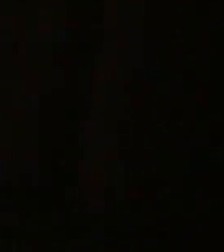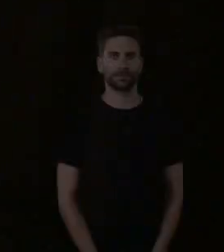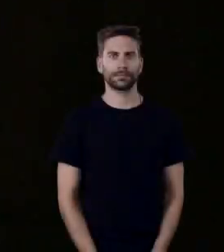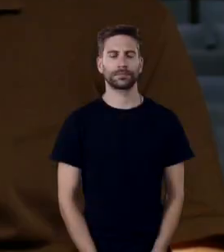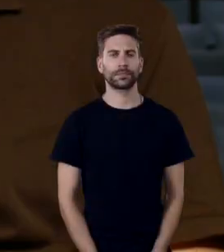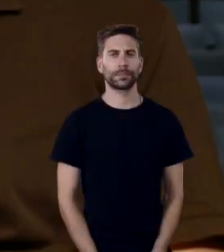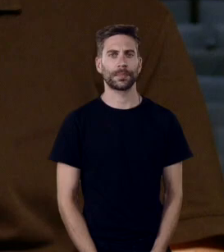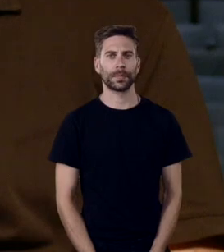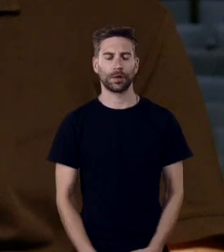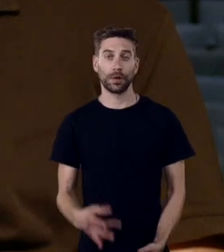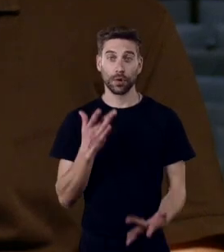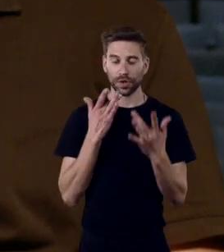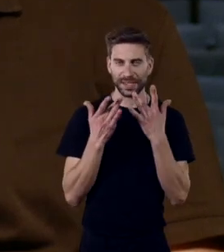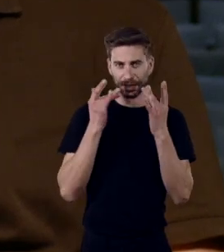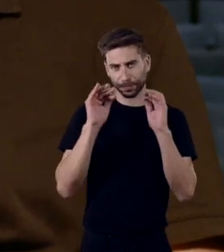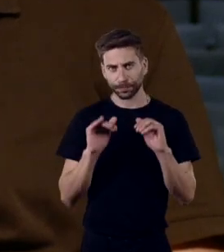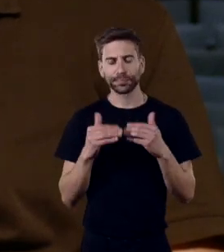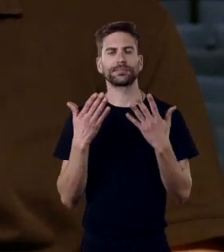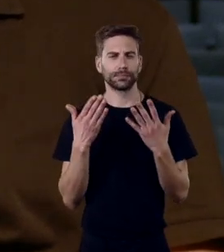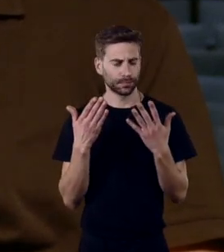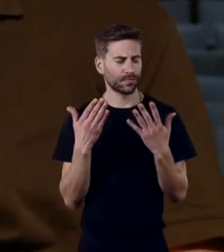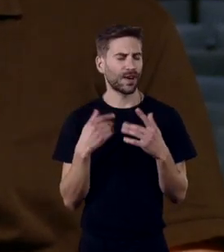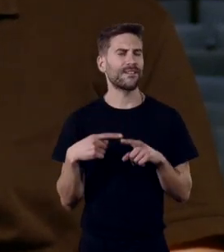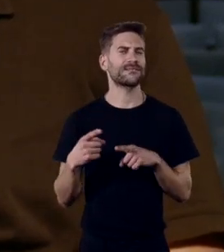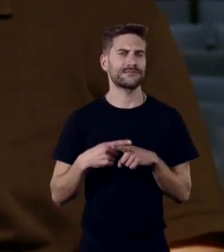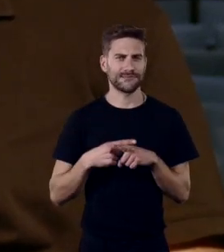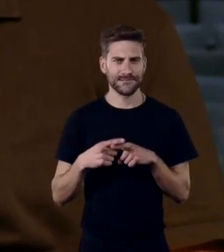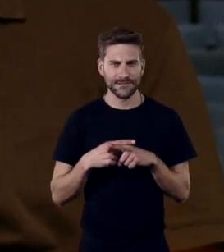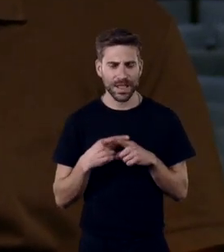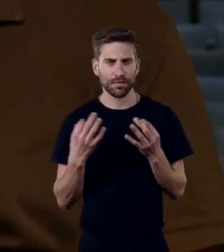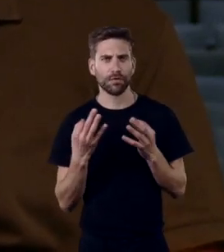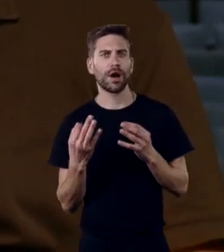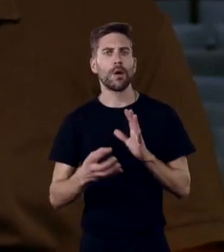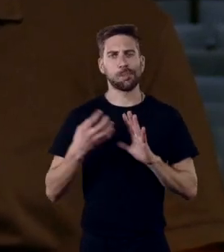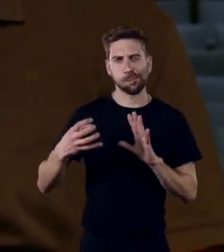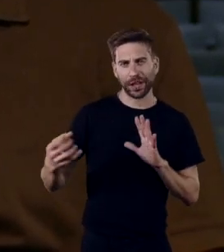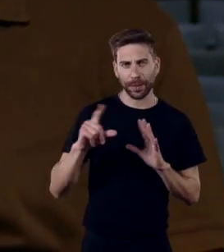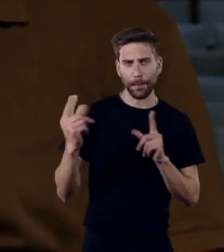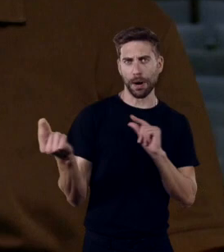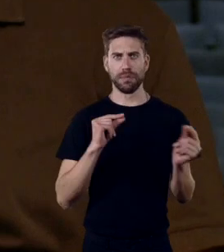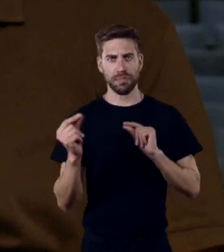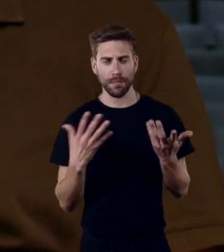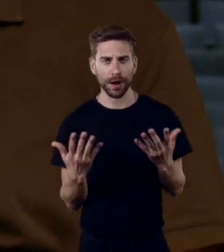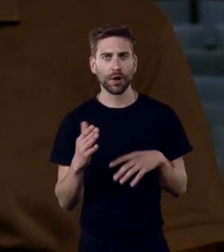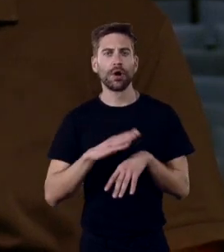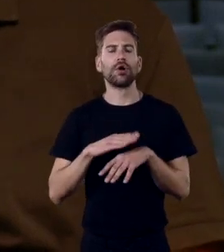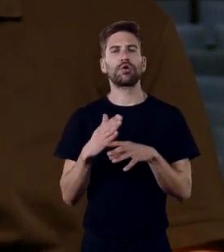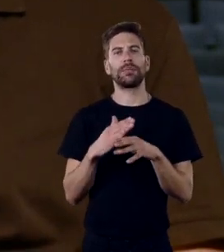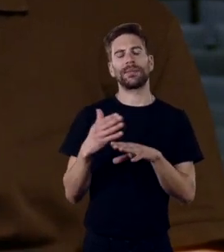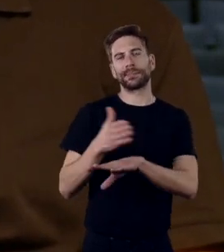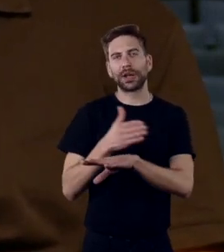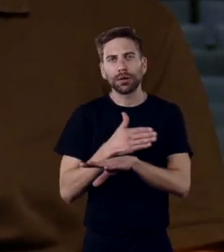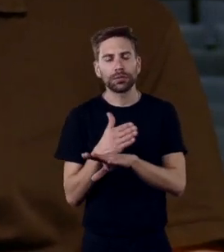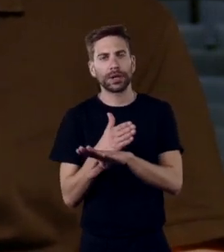O início do teatro foi muito interessante e muito disputado, muito complexo, ao mesmo tempo, porque se via um momento de censura,